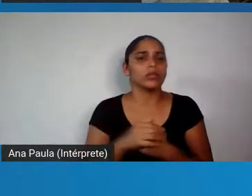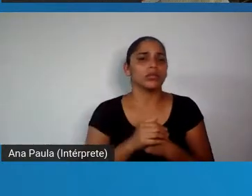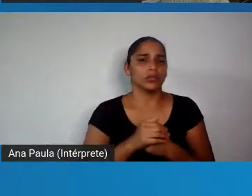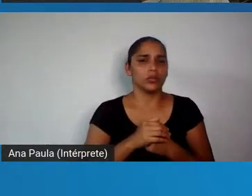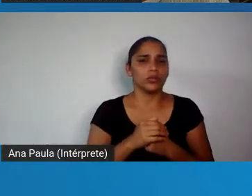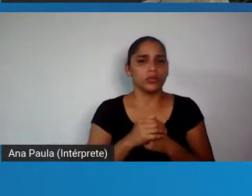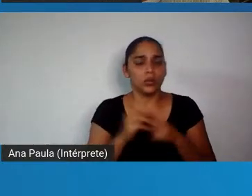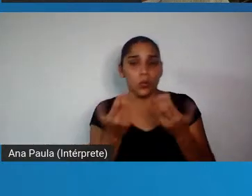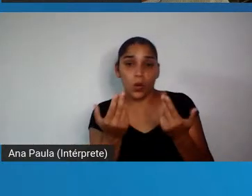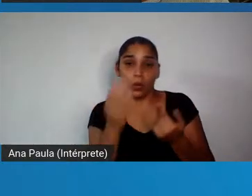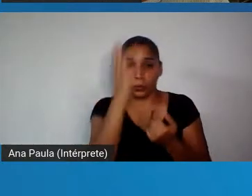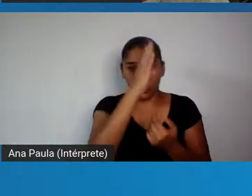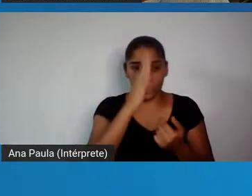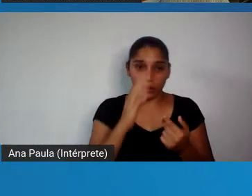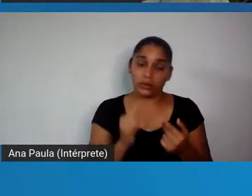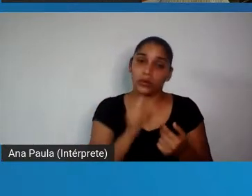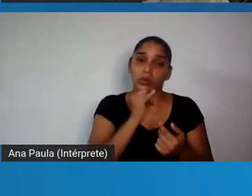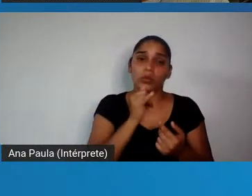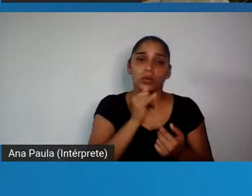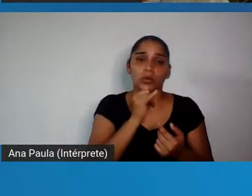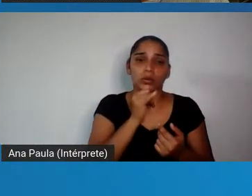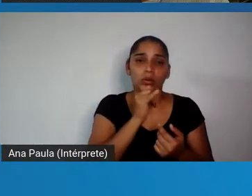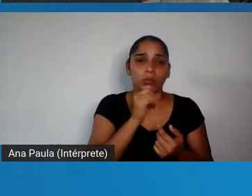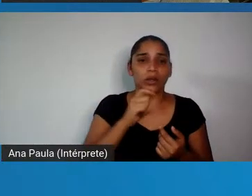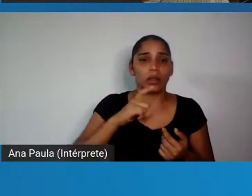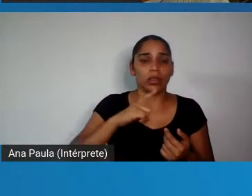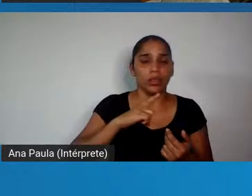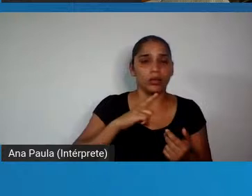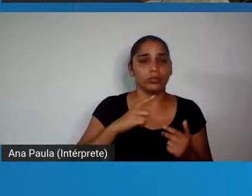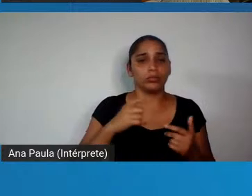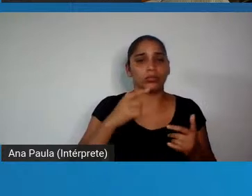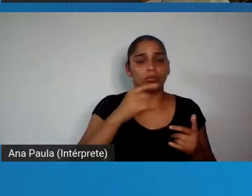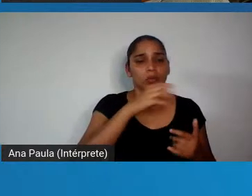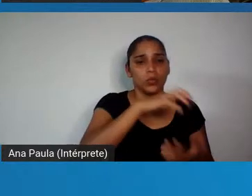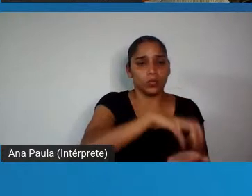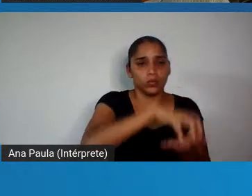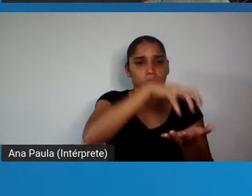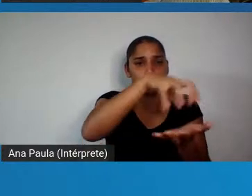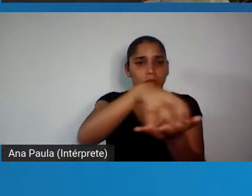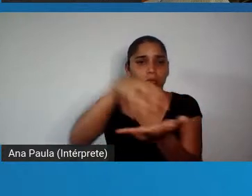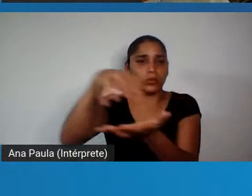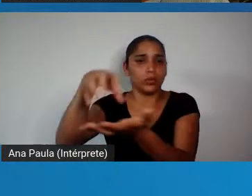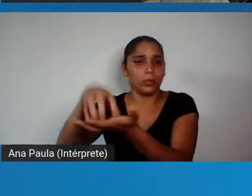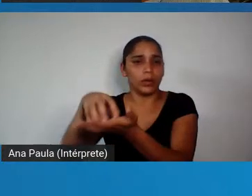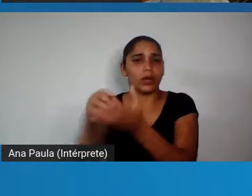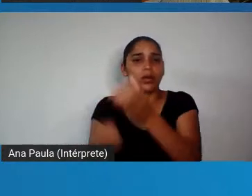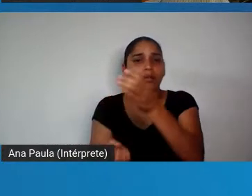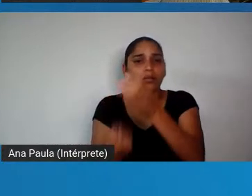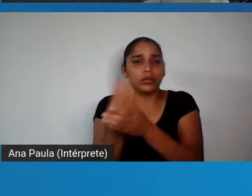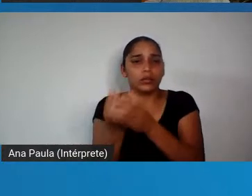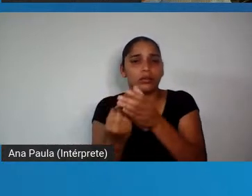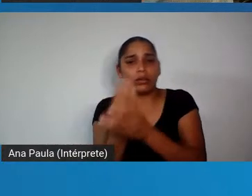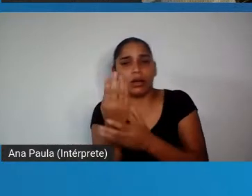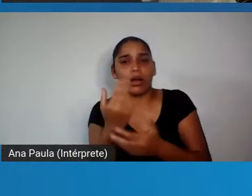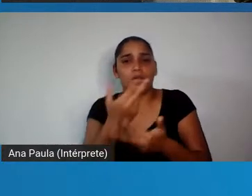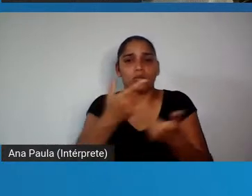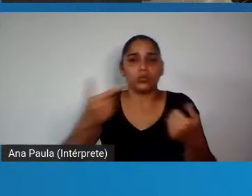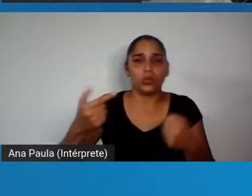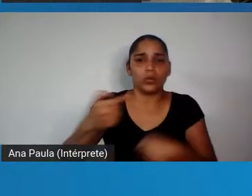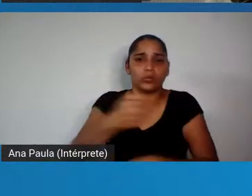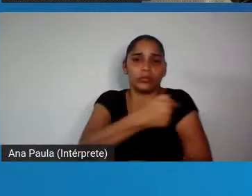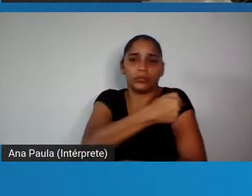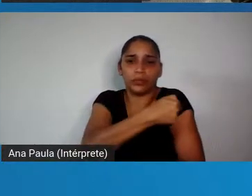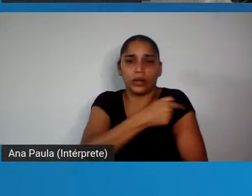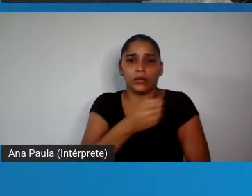o Brasil, por exemplo, para terem suas plataformas para a fabricação de insumos e vacinas nessa